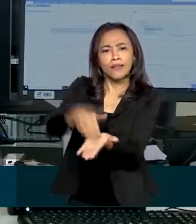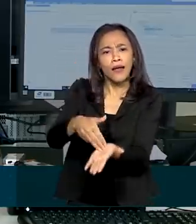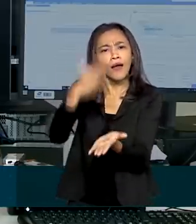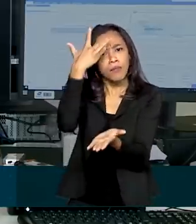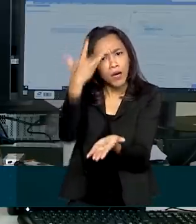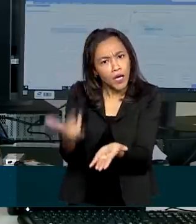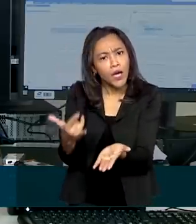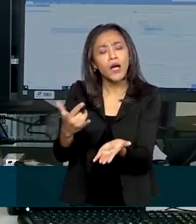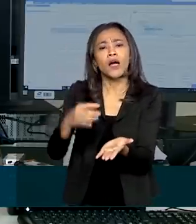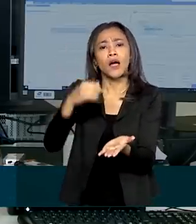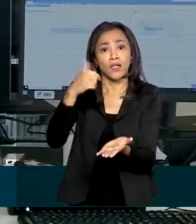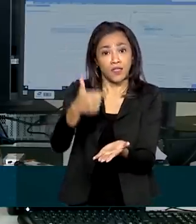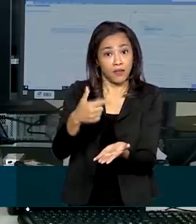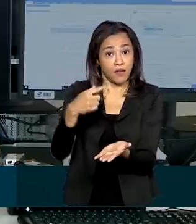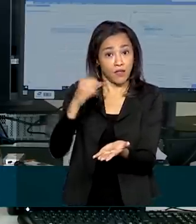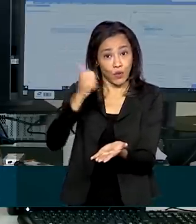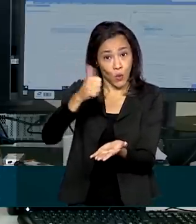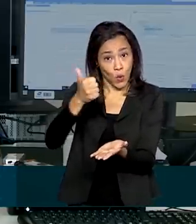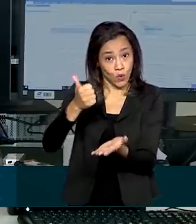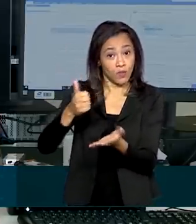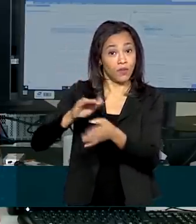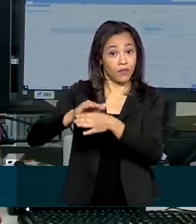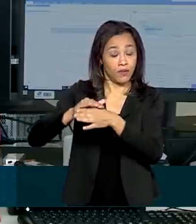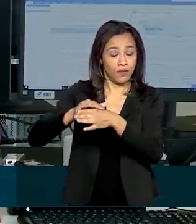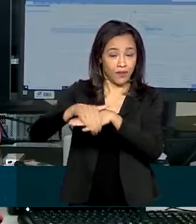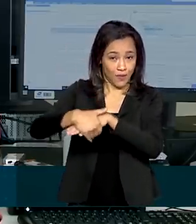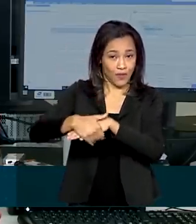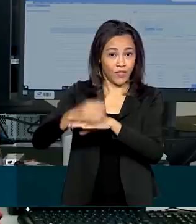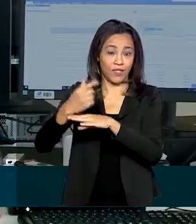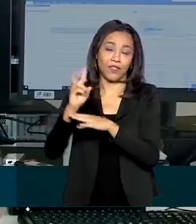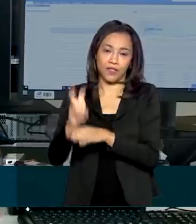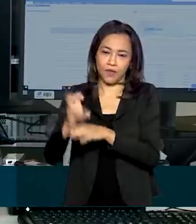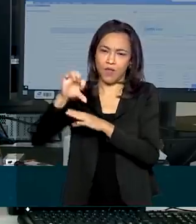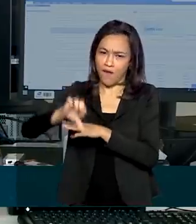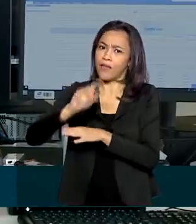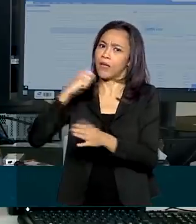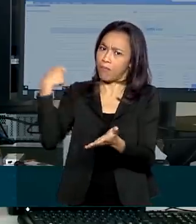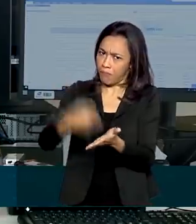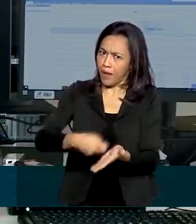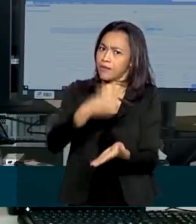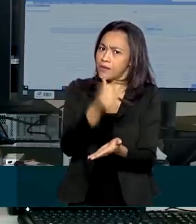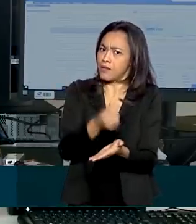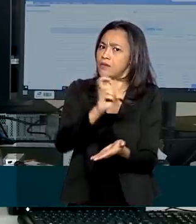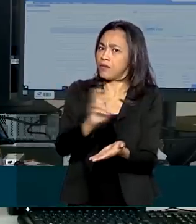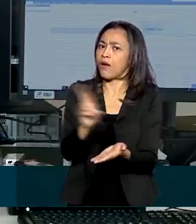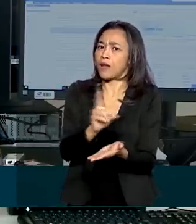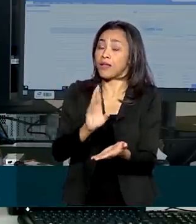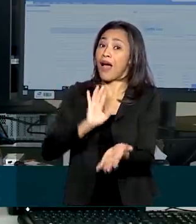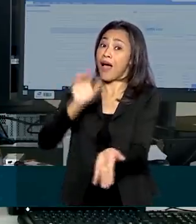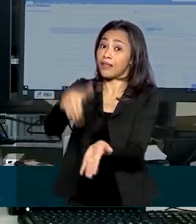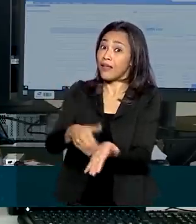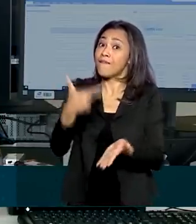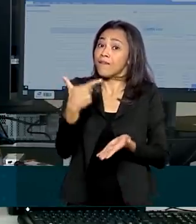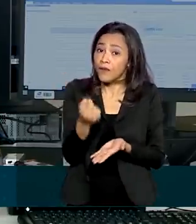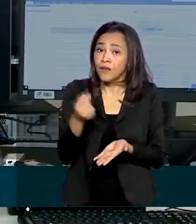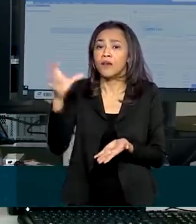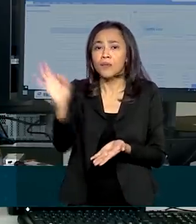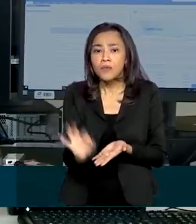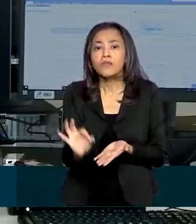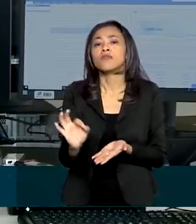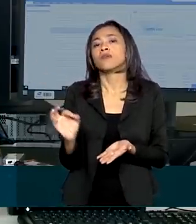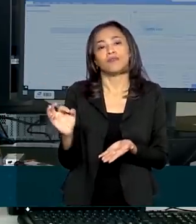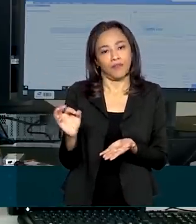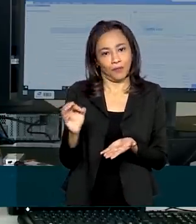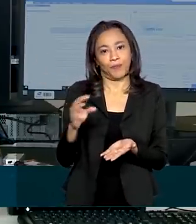de amanhã, terá que pagar multa mínima de R 165,00, podendo chegar a 20% do imposto devido.